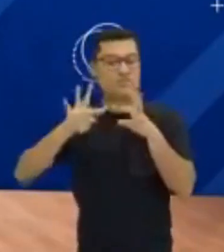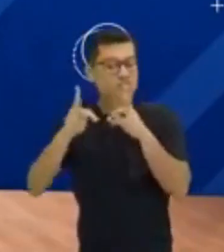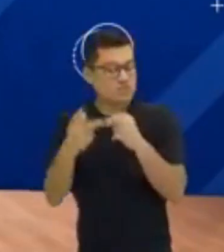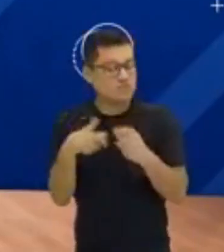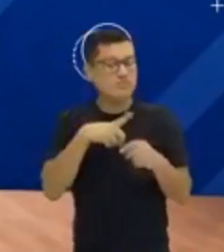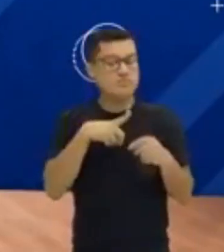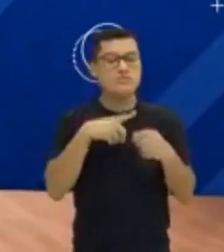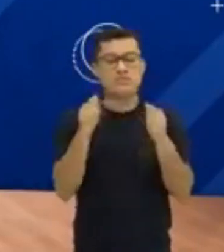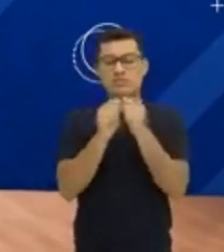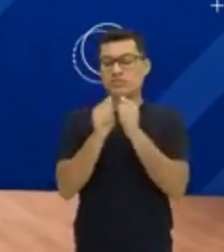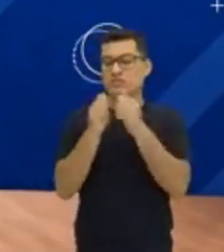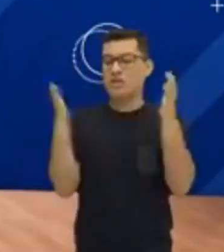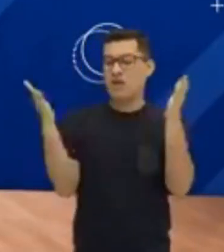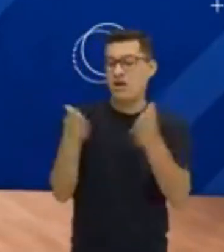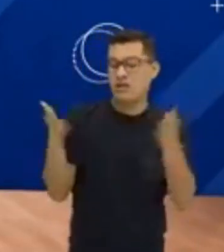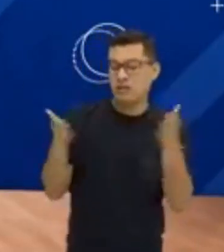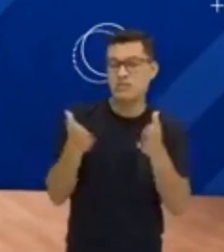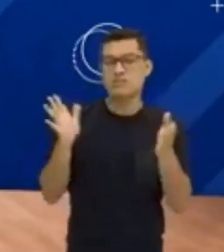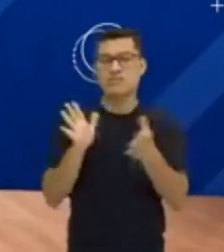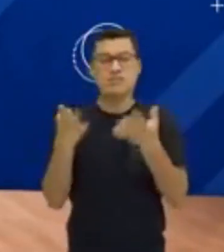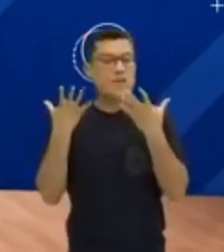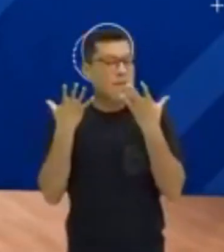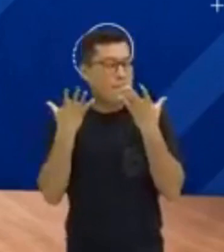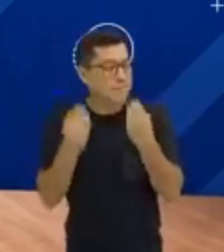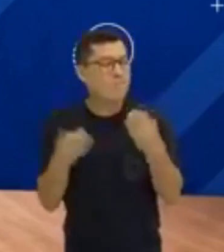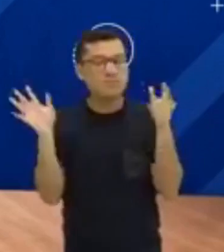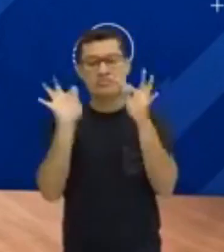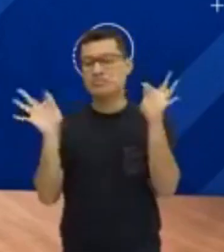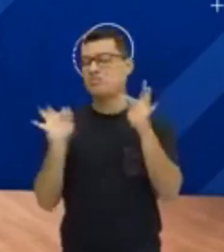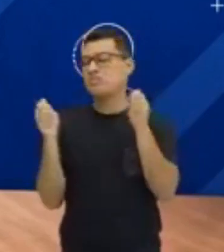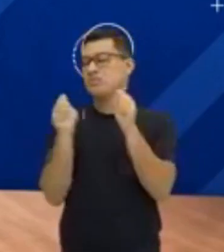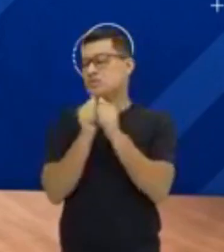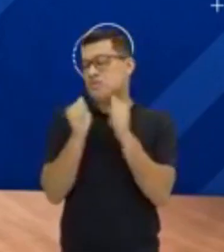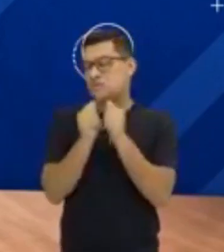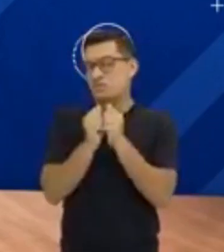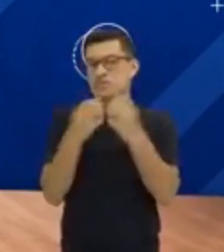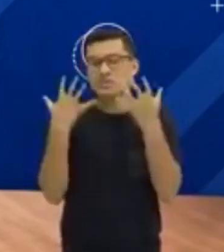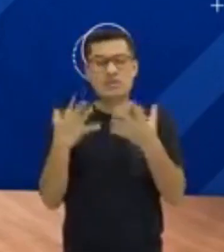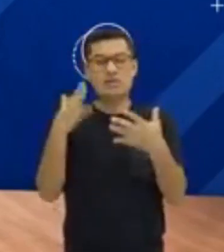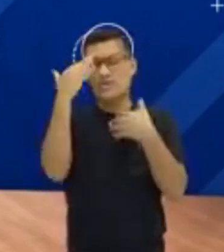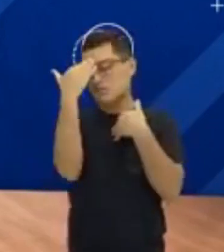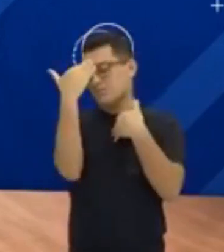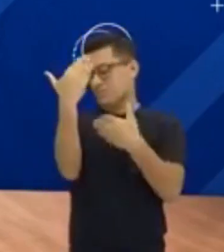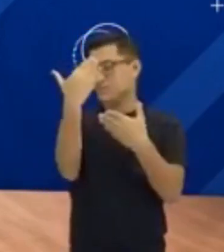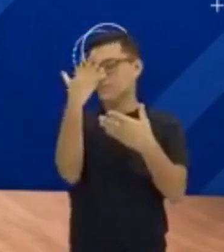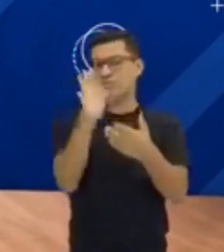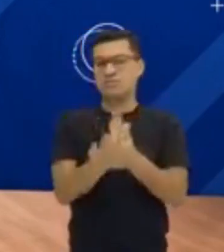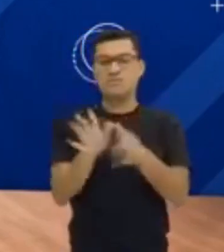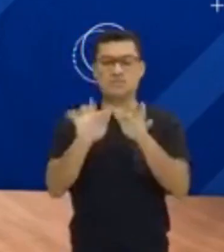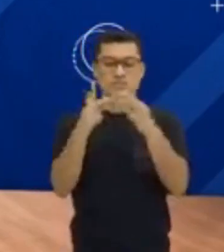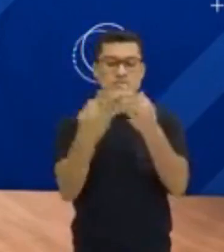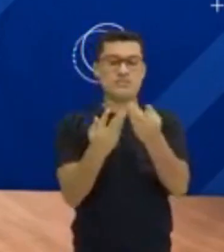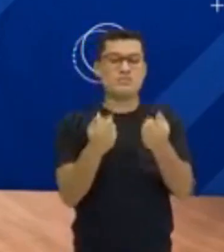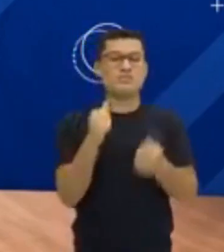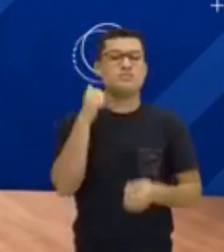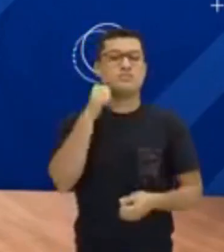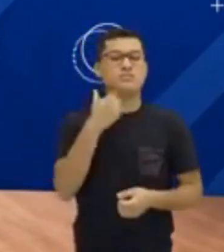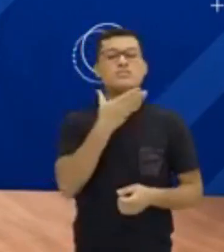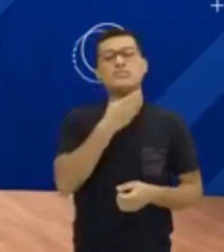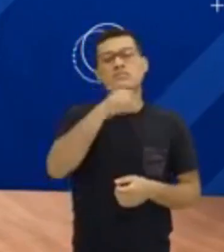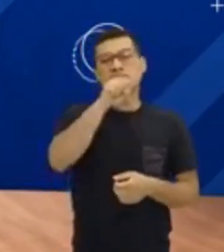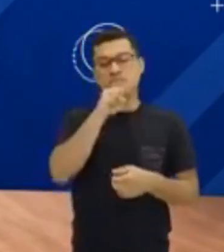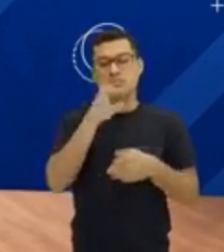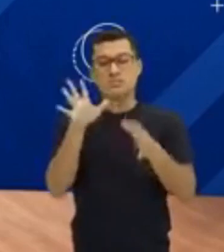estiveram conosco até agora. É uma satisfação estarmos juntos. Queremos agradecer também aos pais que têm ajudado